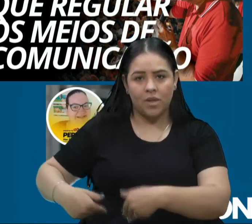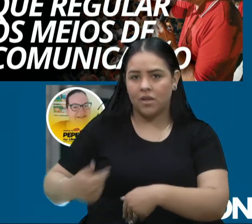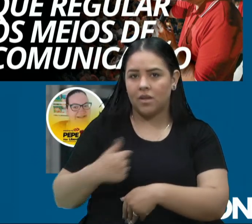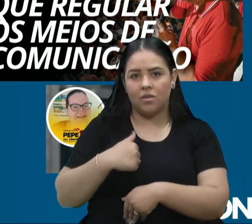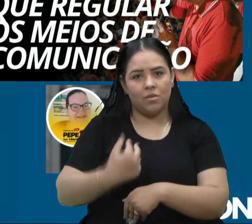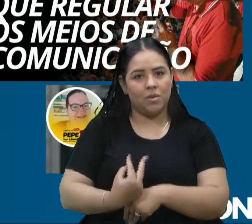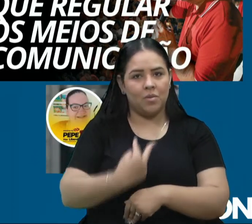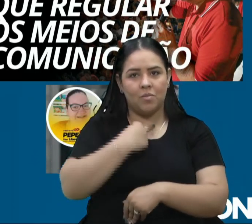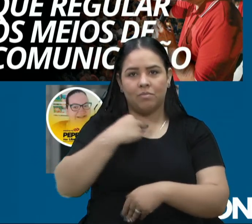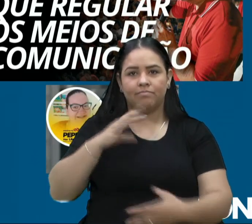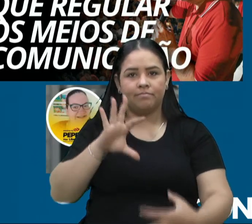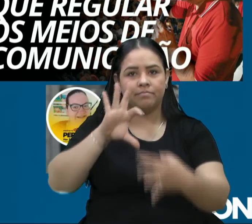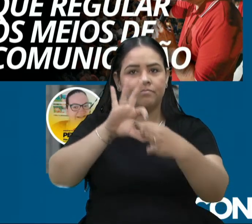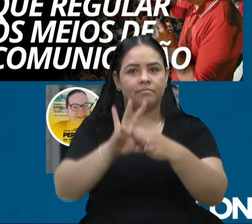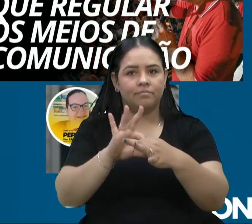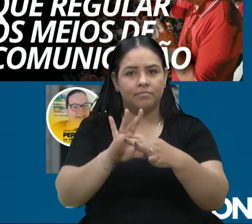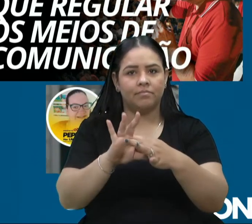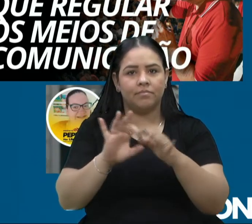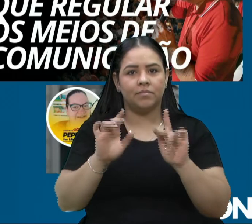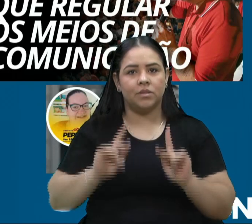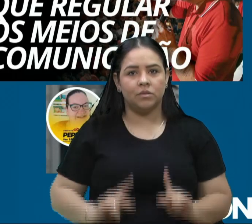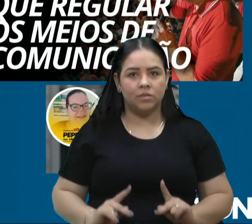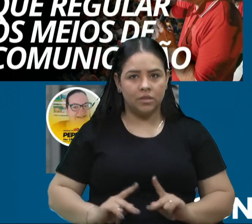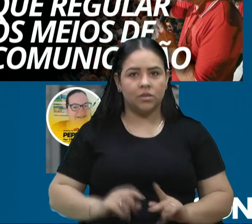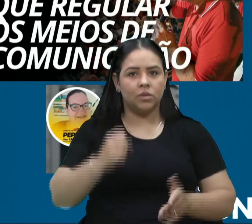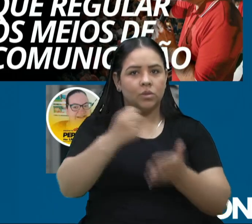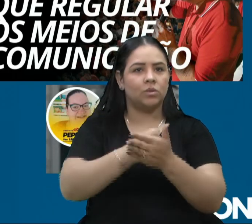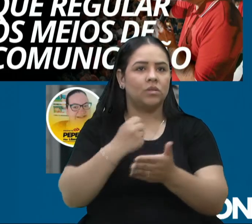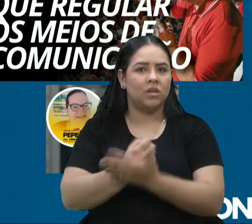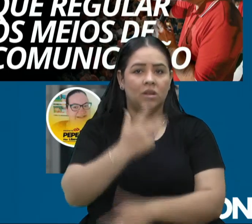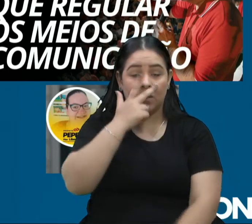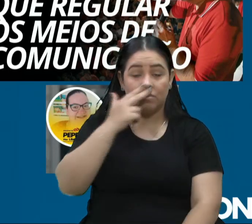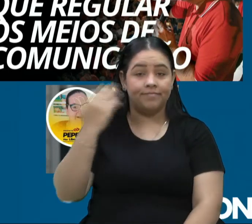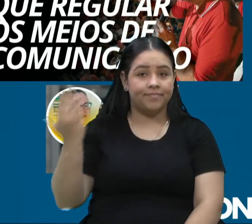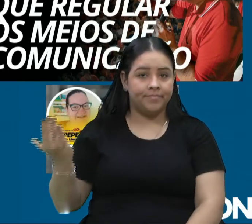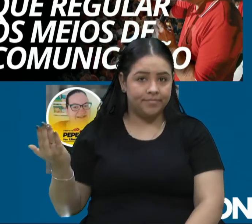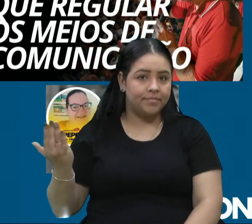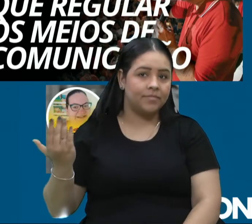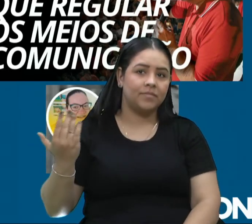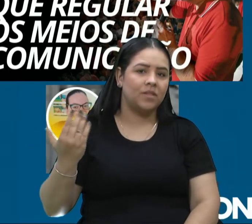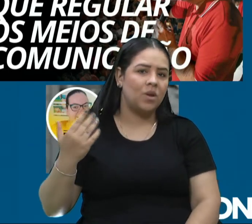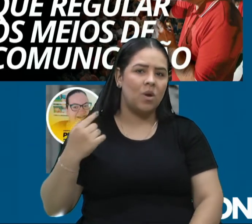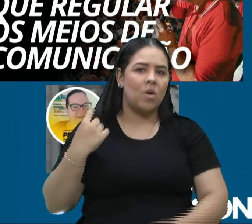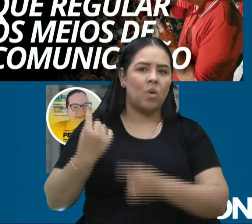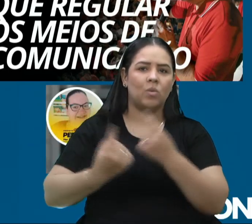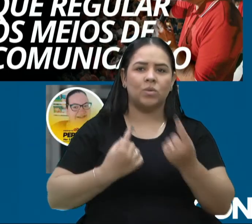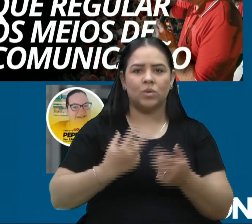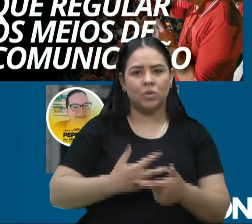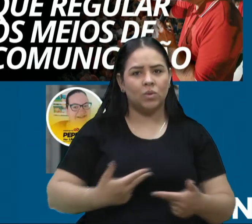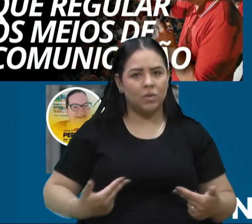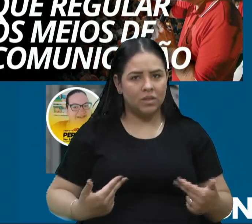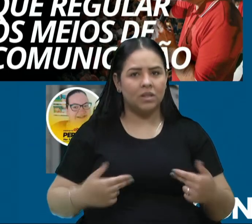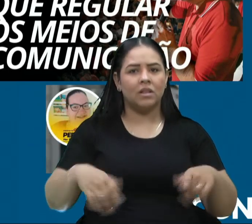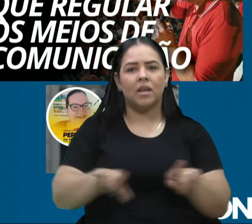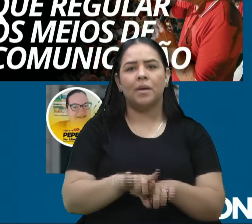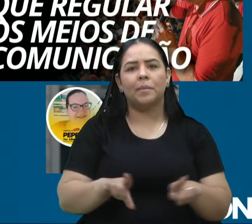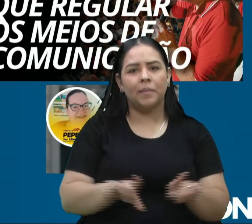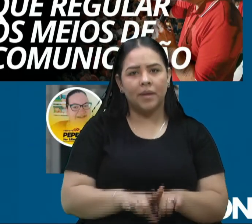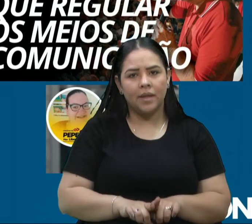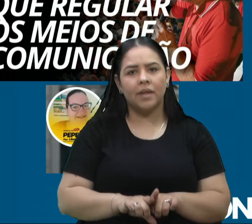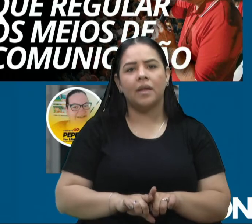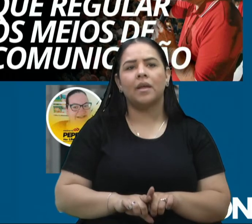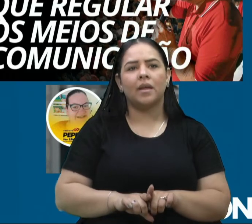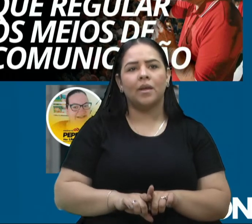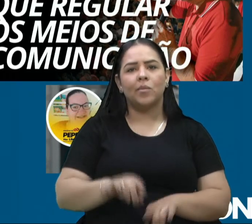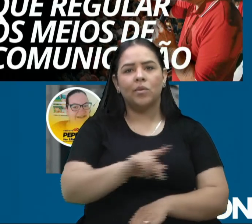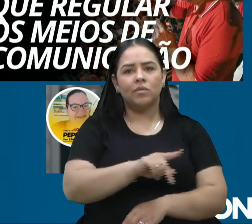a alguém que defende uma pessoa como o Lenin. E aí, outras coisas que eu não tenho como concordar, a professora Monique Emmer, que queria matar metade da